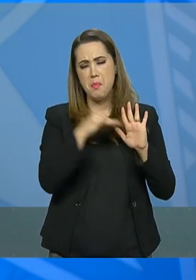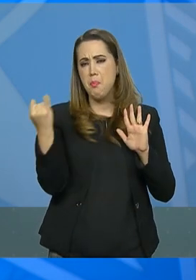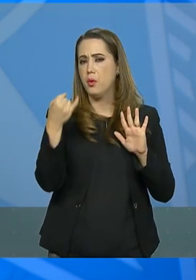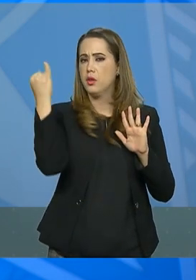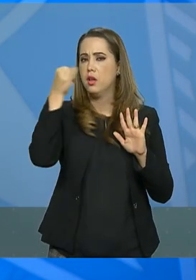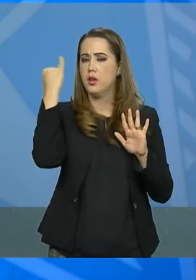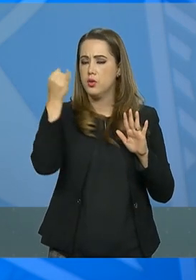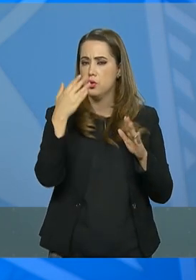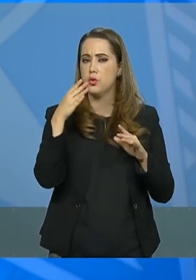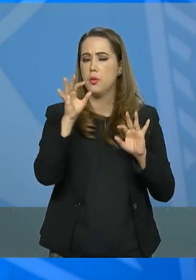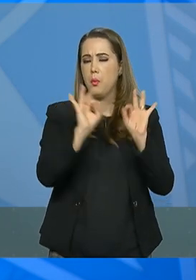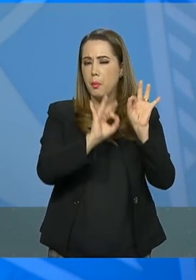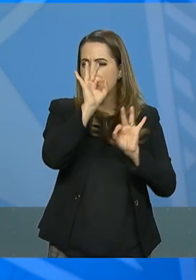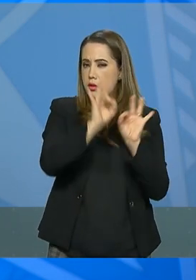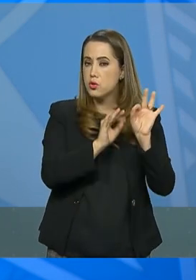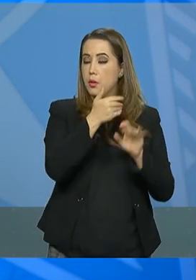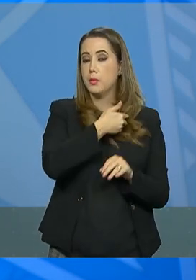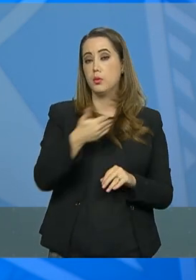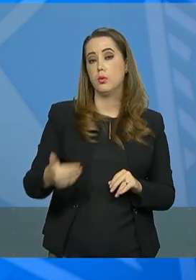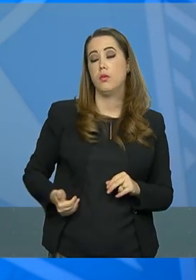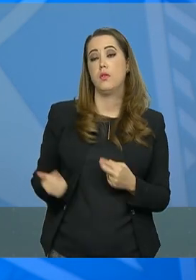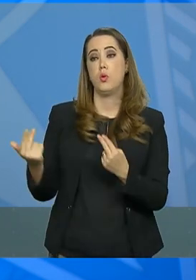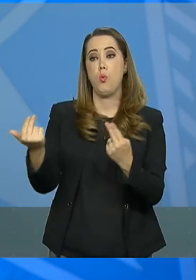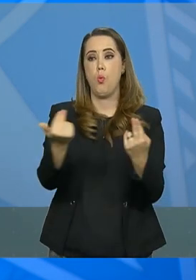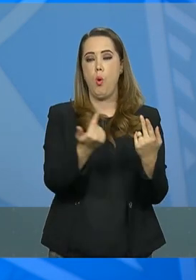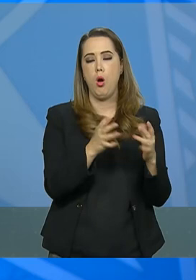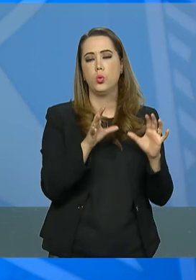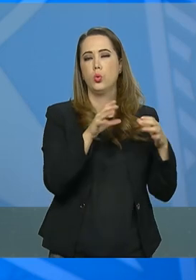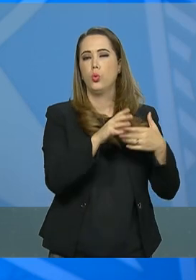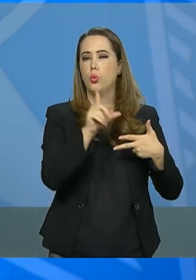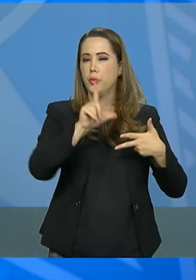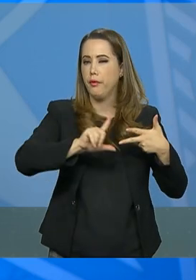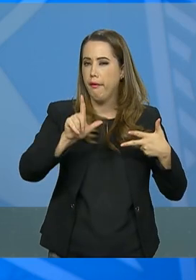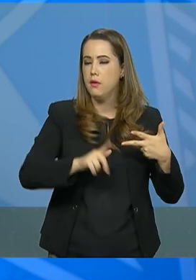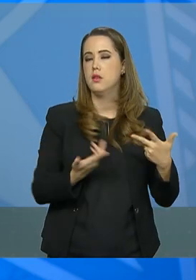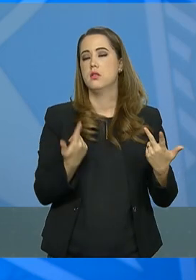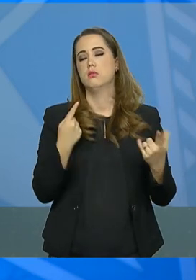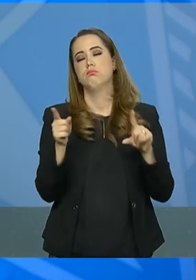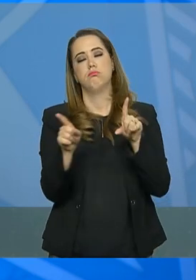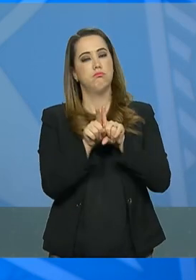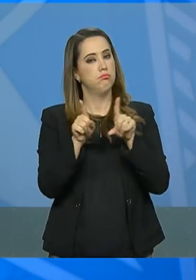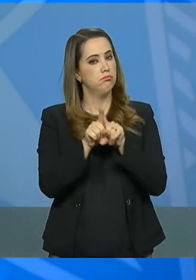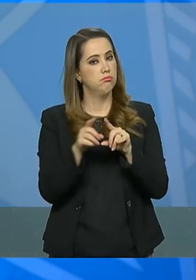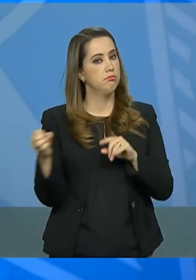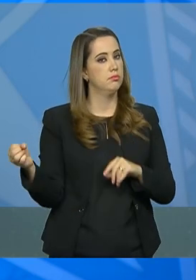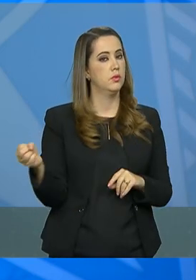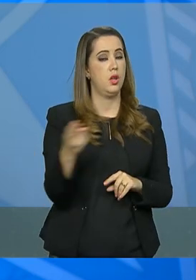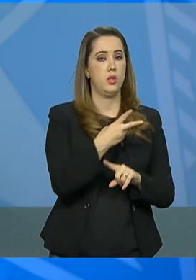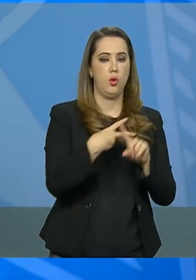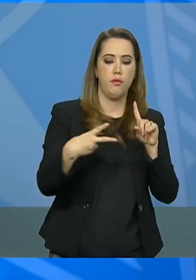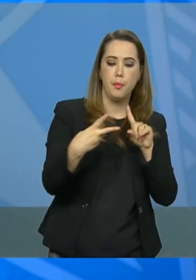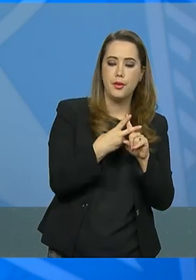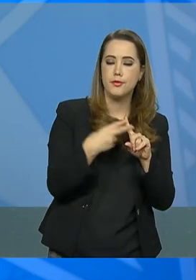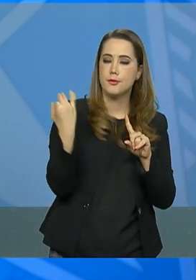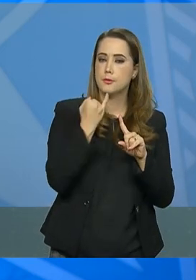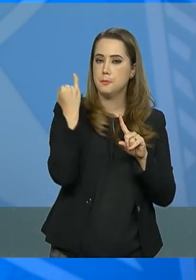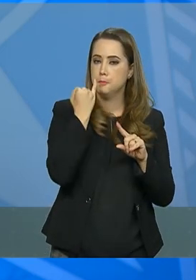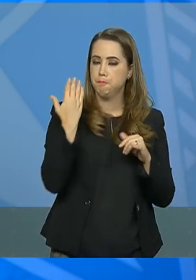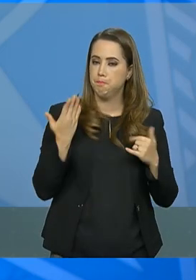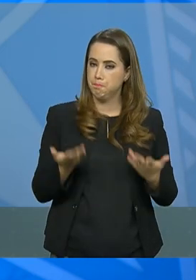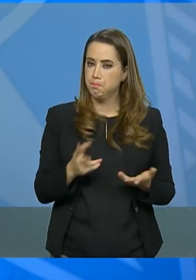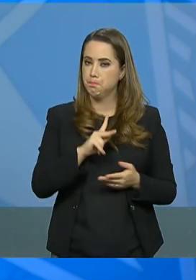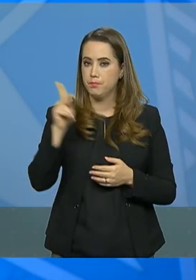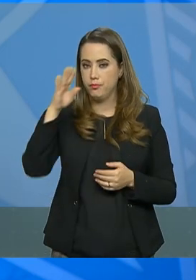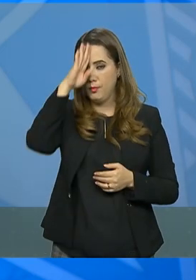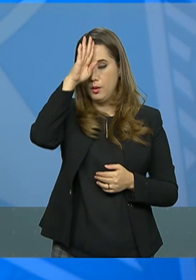governo, igualmente dos nossos legisladores, no que se refere à nova Previdência. O presidente,